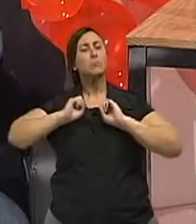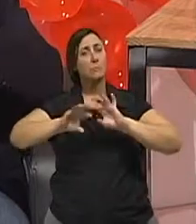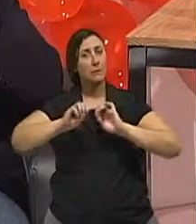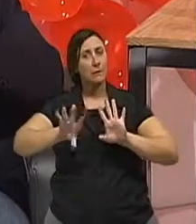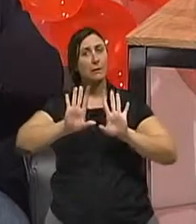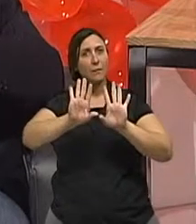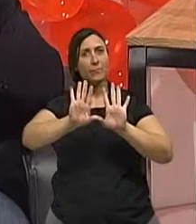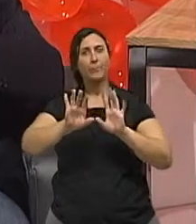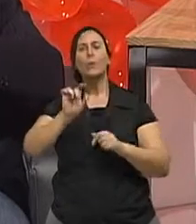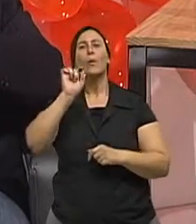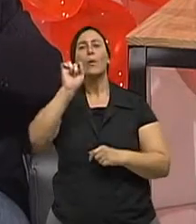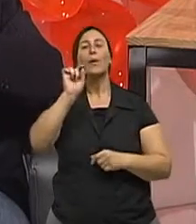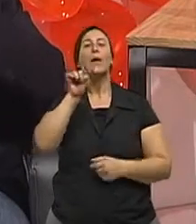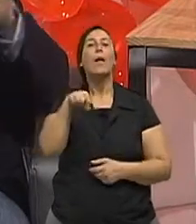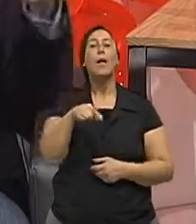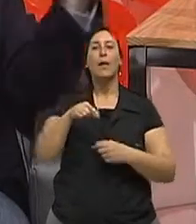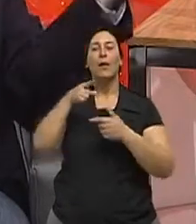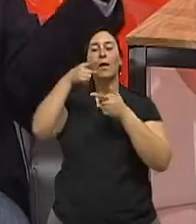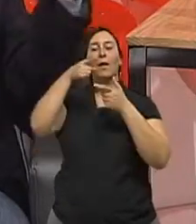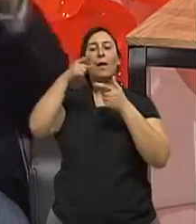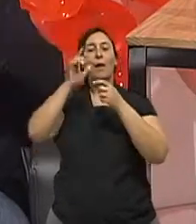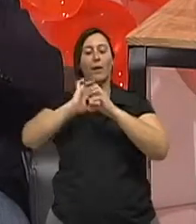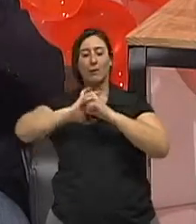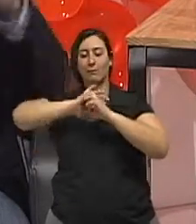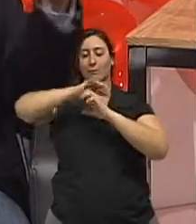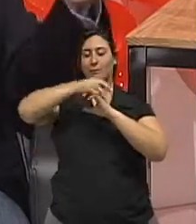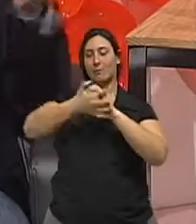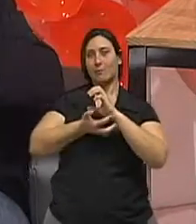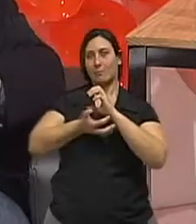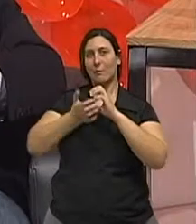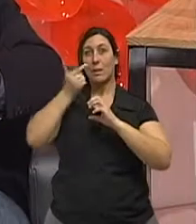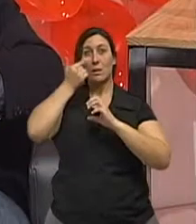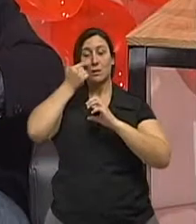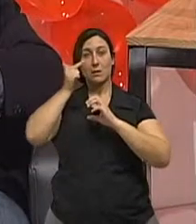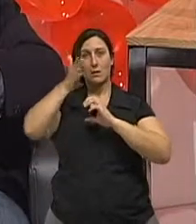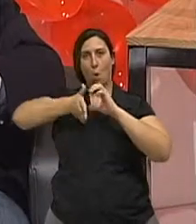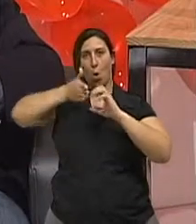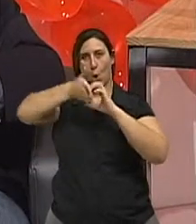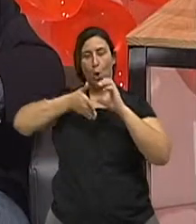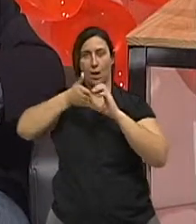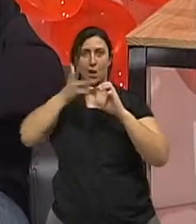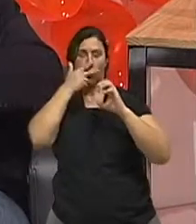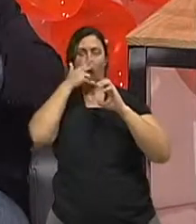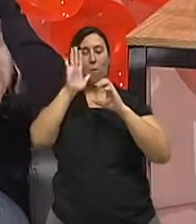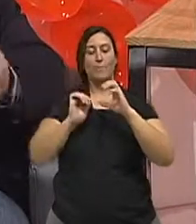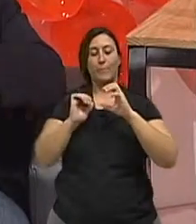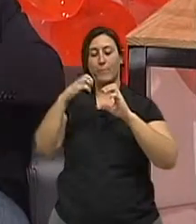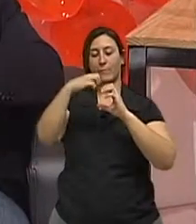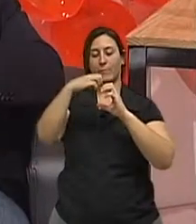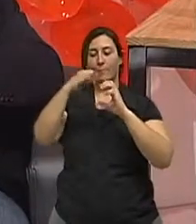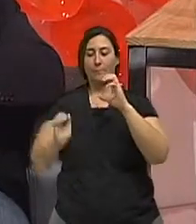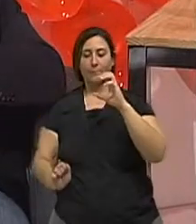síndrome da cebola. Bota bastante roupa e eu vou tirando. tirar e começa a botar. De manhã é frio, você sai cedo de casa, se